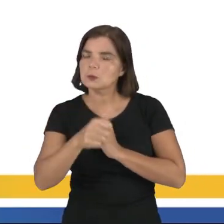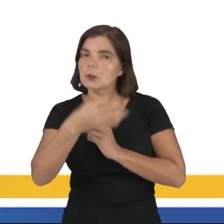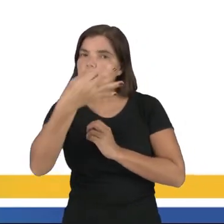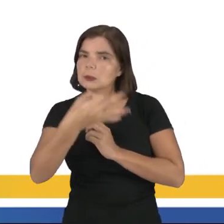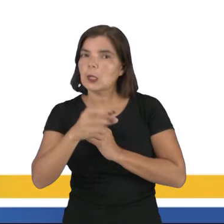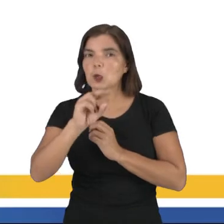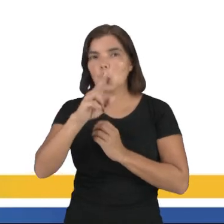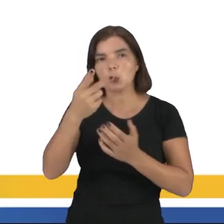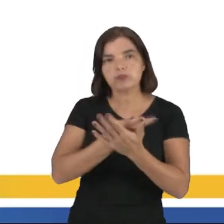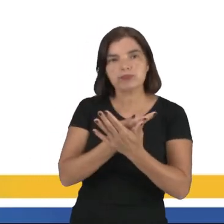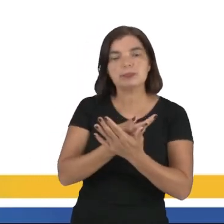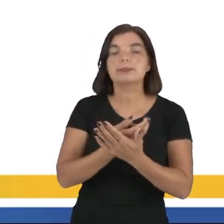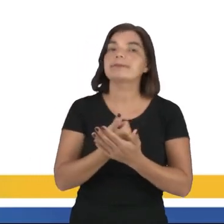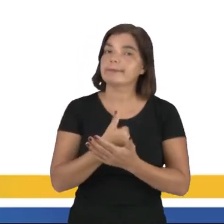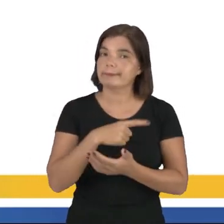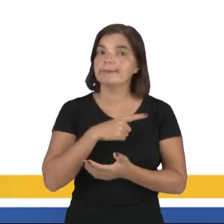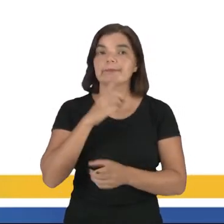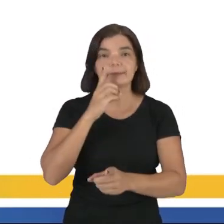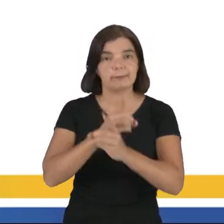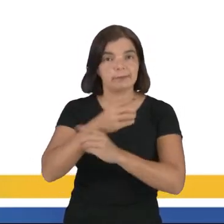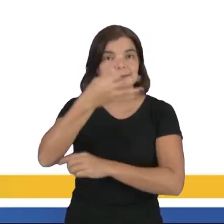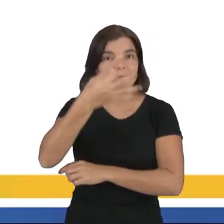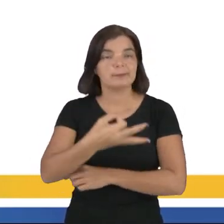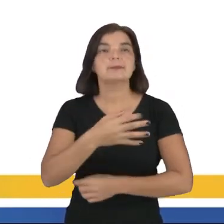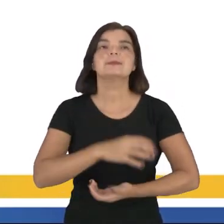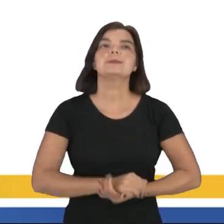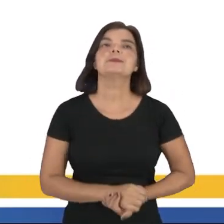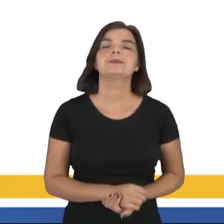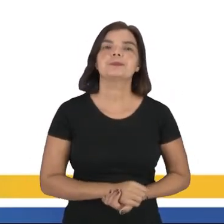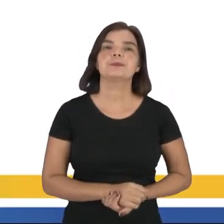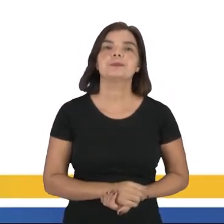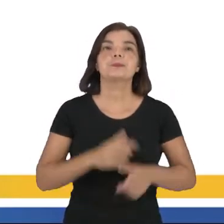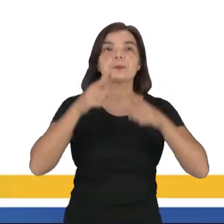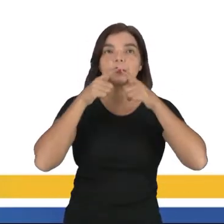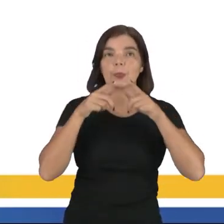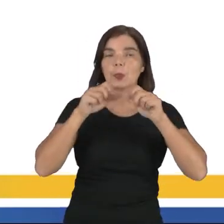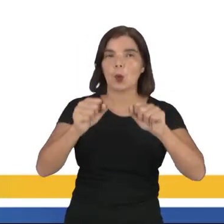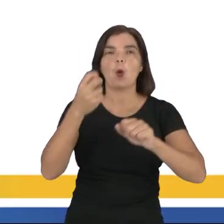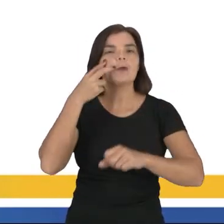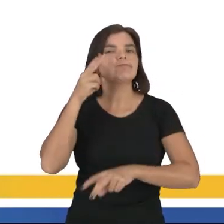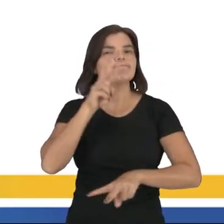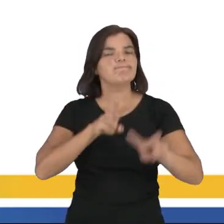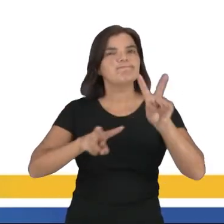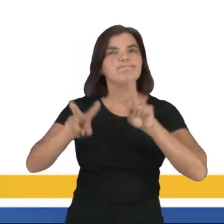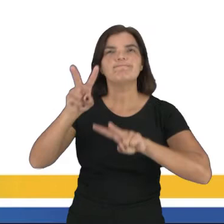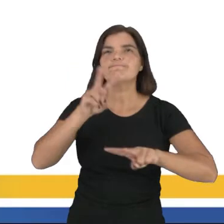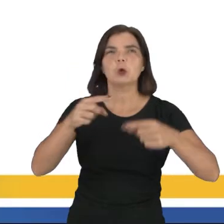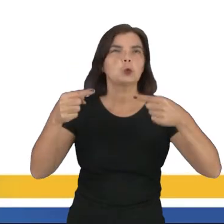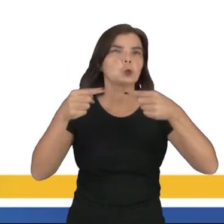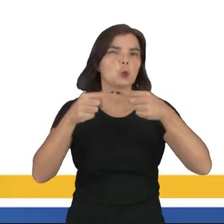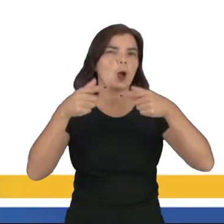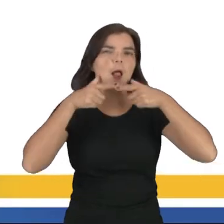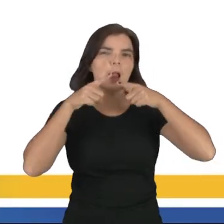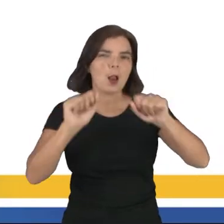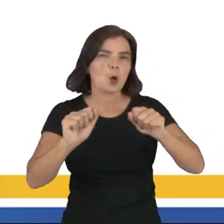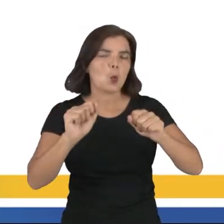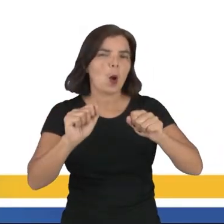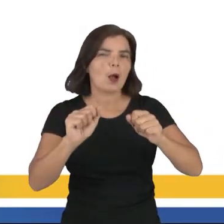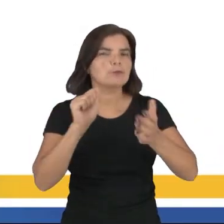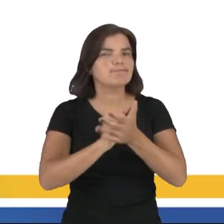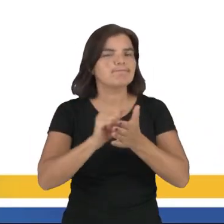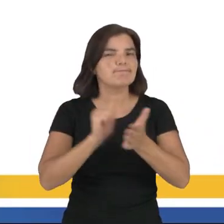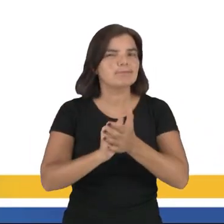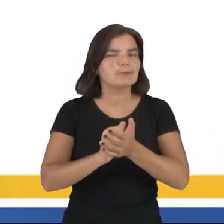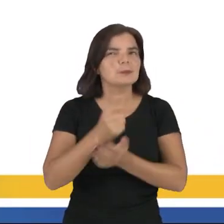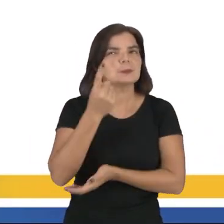alternativa é correta ou incorreta. Temos que encontrar a correta. A linguagem visual não está relacionada à linguagem